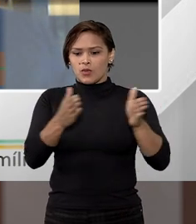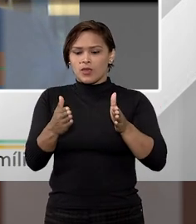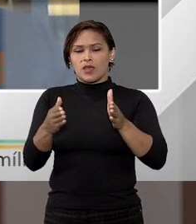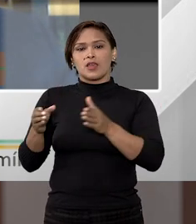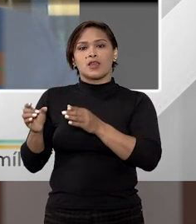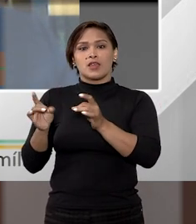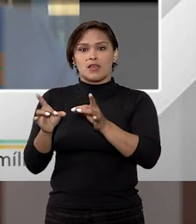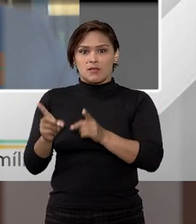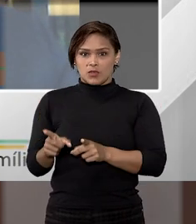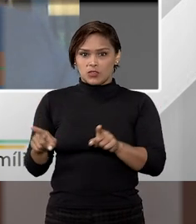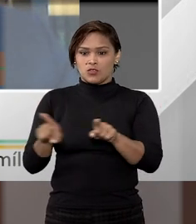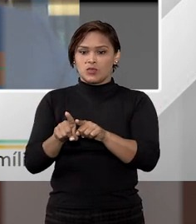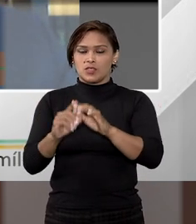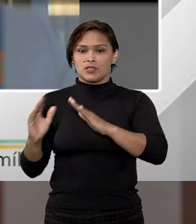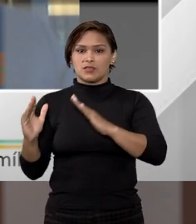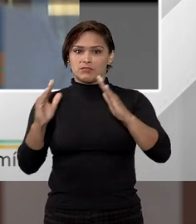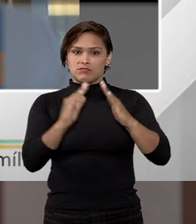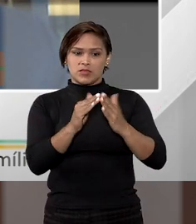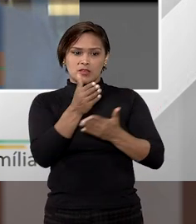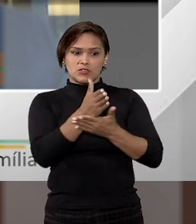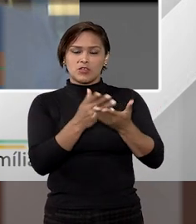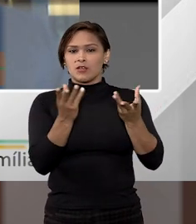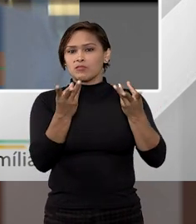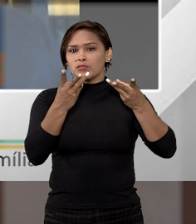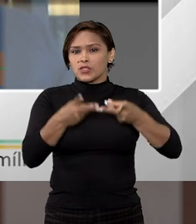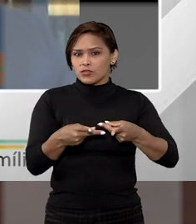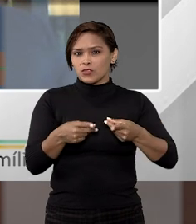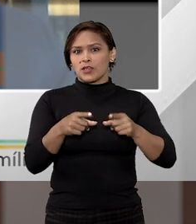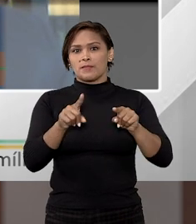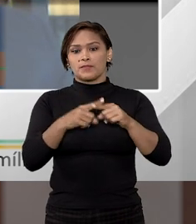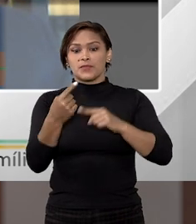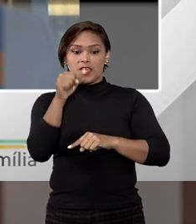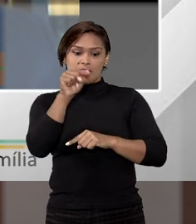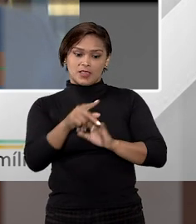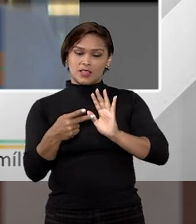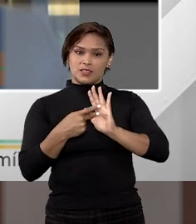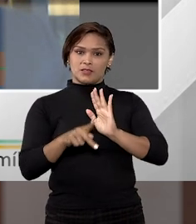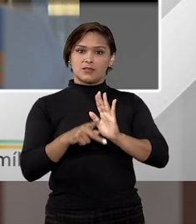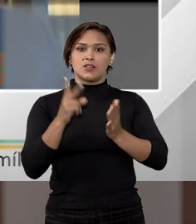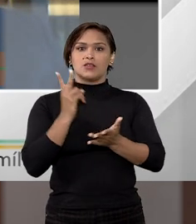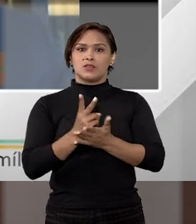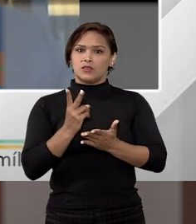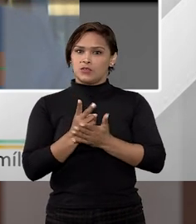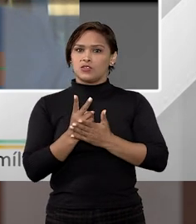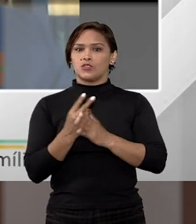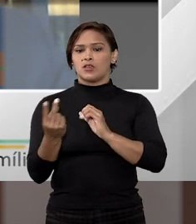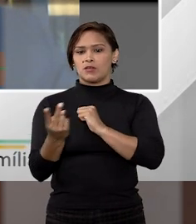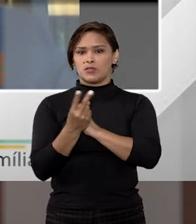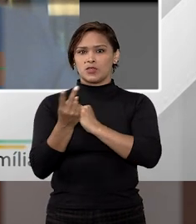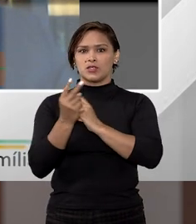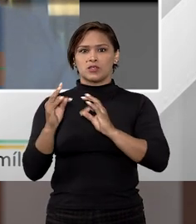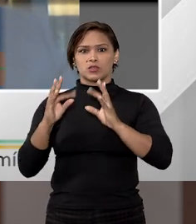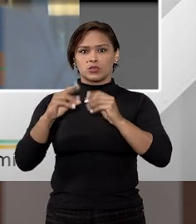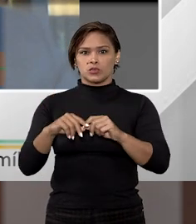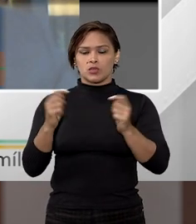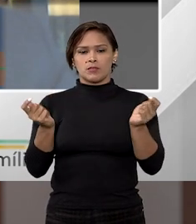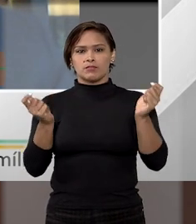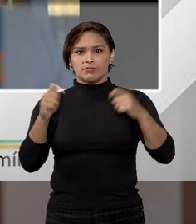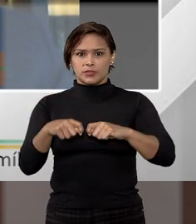parte comercial do que é a parte residencial sem prejudicar o todo. E nesse caso, que prevalece é a proteção do todo,